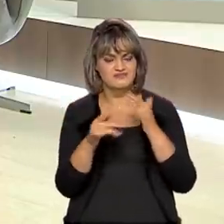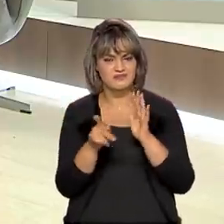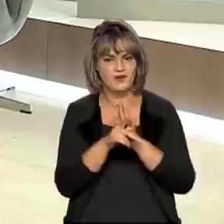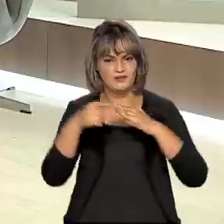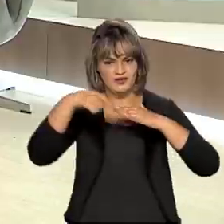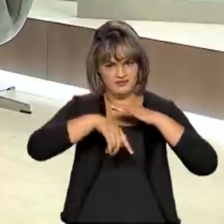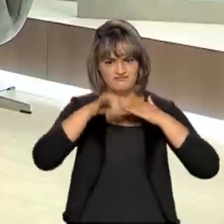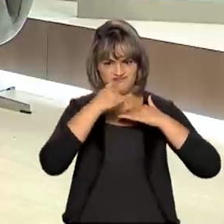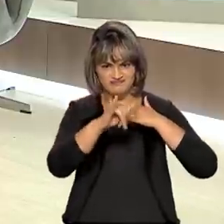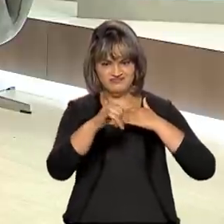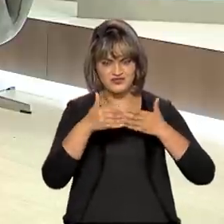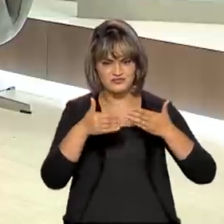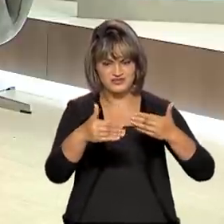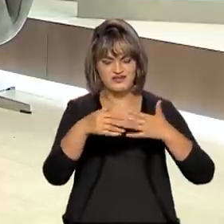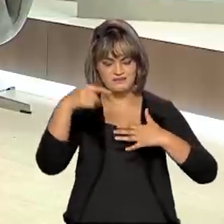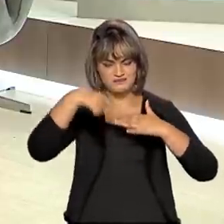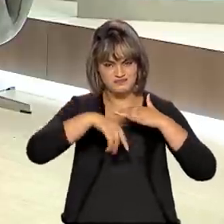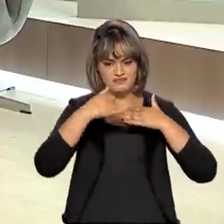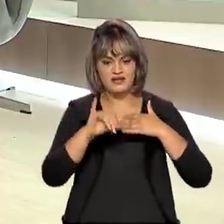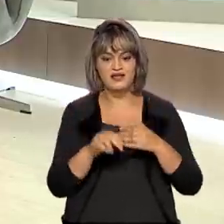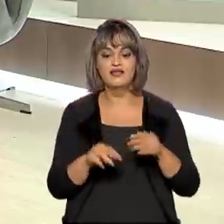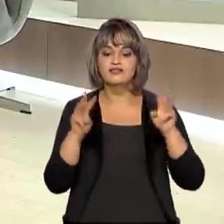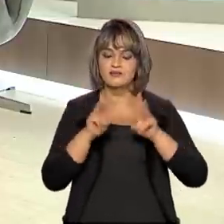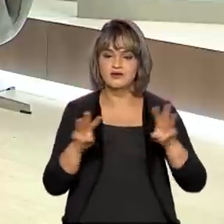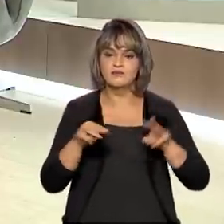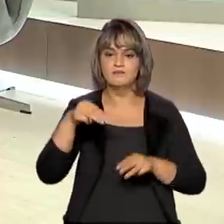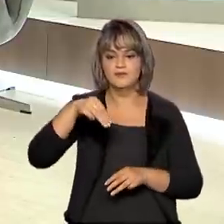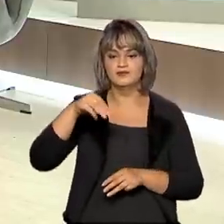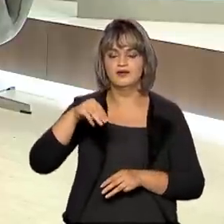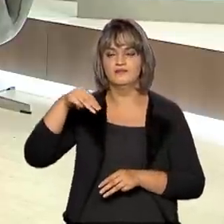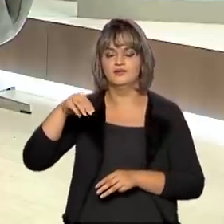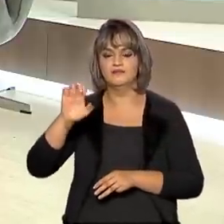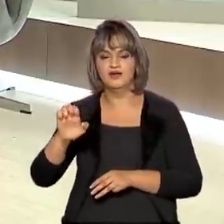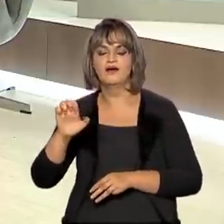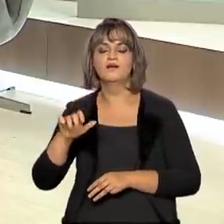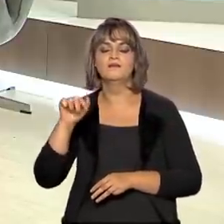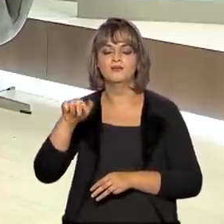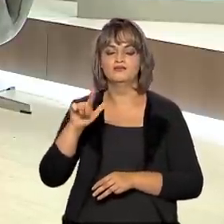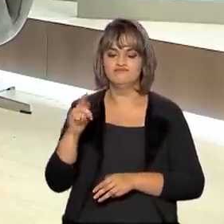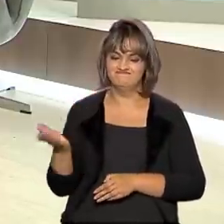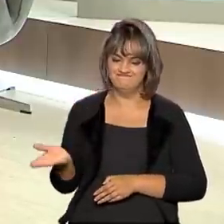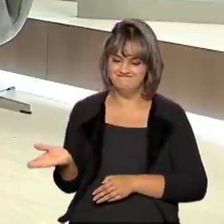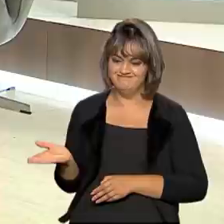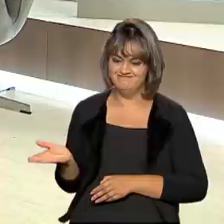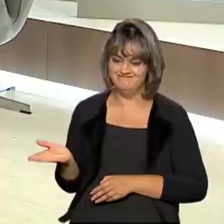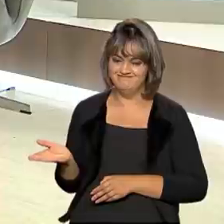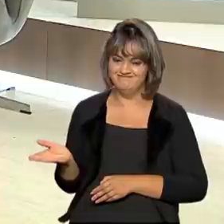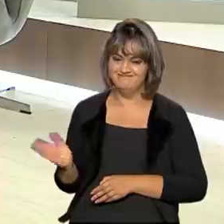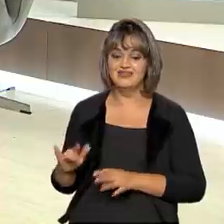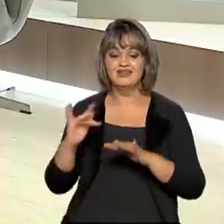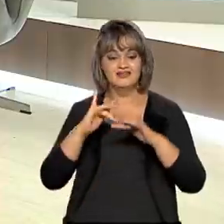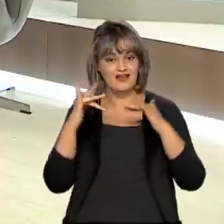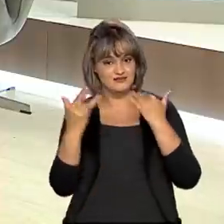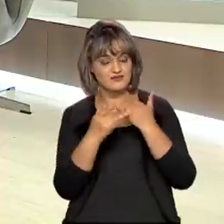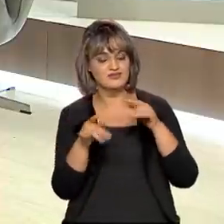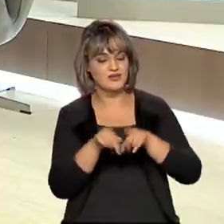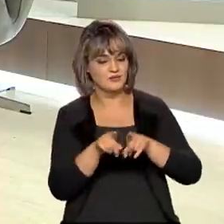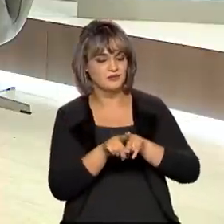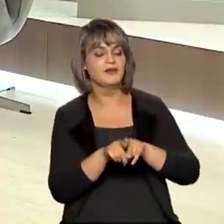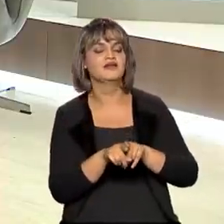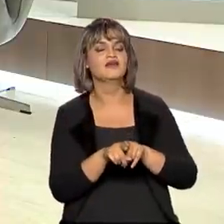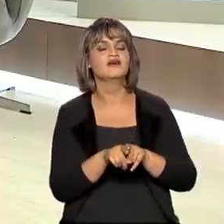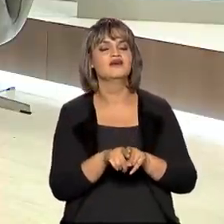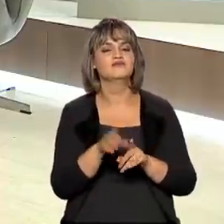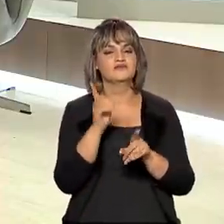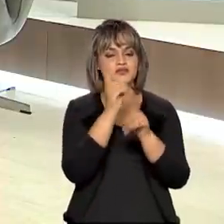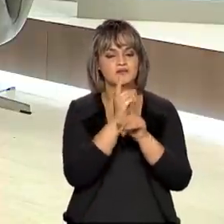Energia. Exatamente. Então, ali é o www.mme.gov.br, é o site principal, e nas redes sociais do Ministério temos mais